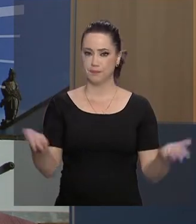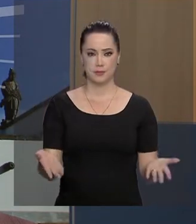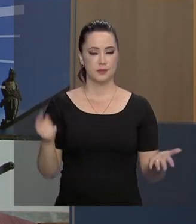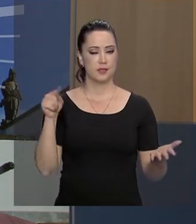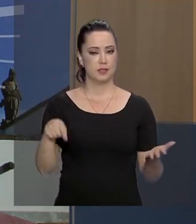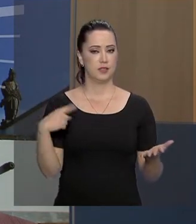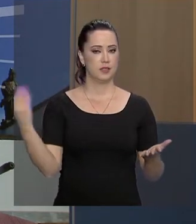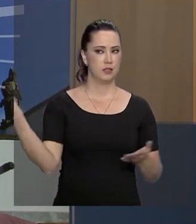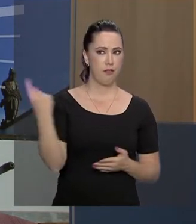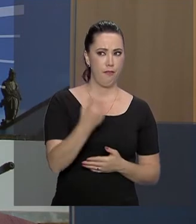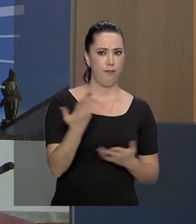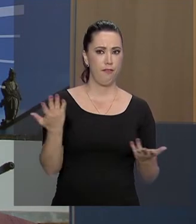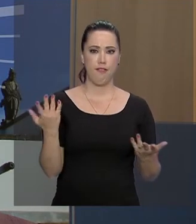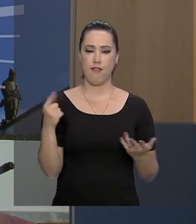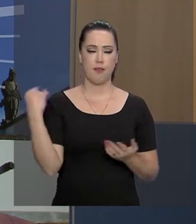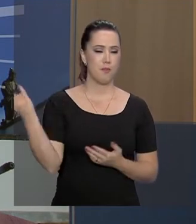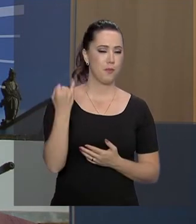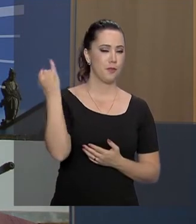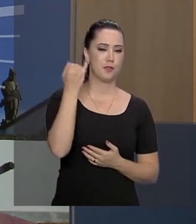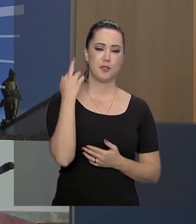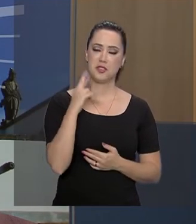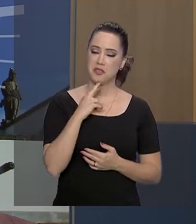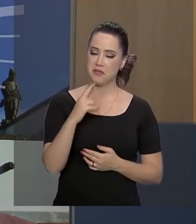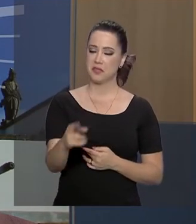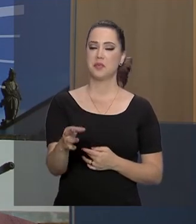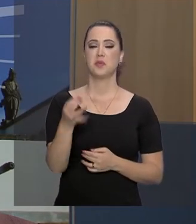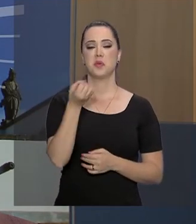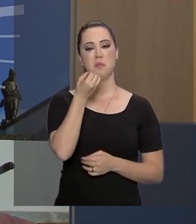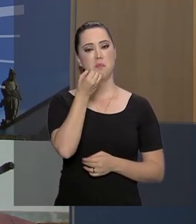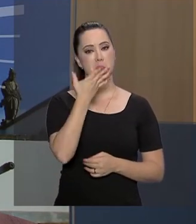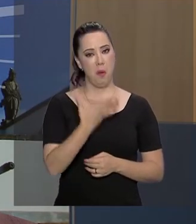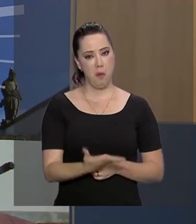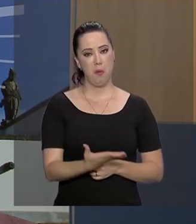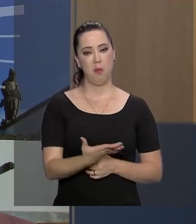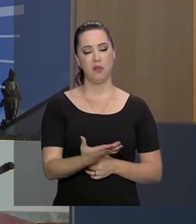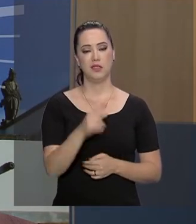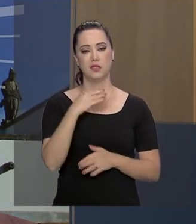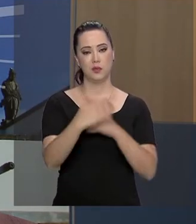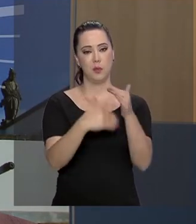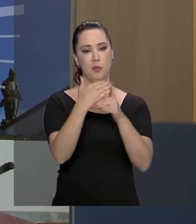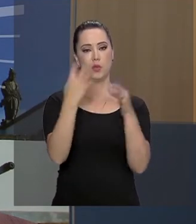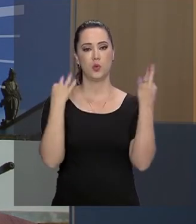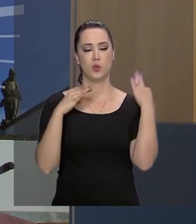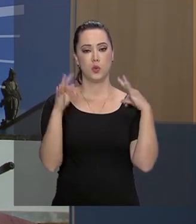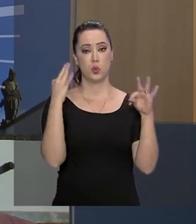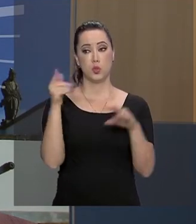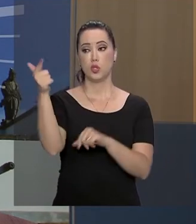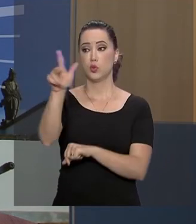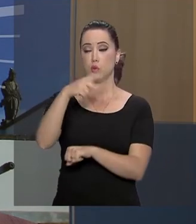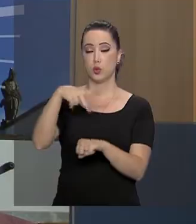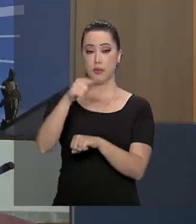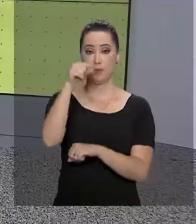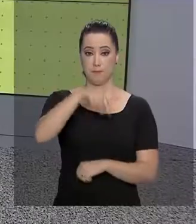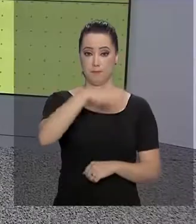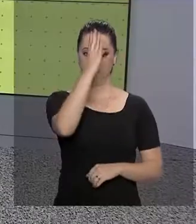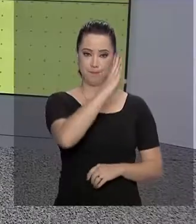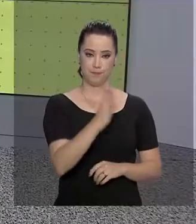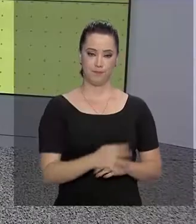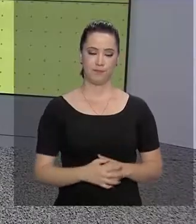que vêm realmente dando resultados práticos no aumento de turistas estrangeiros aqui no Brasil.